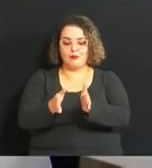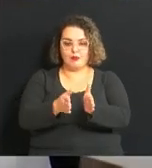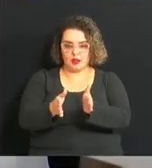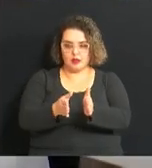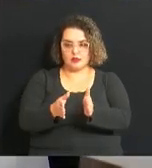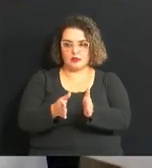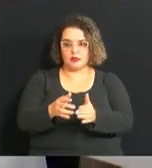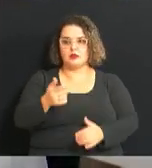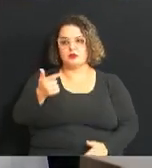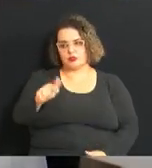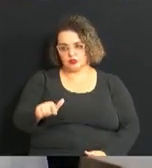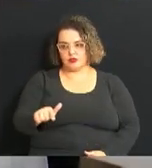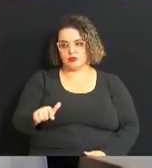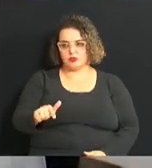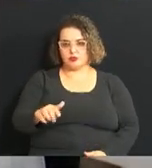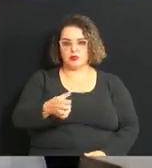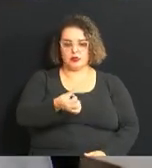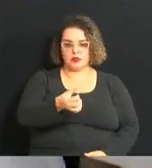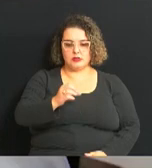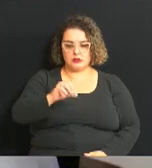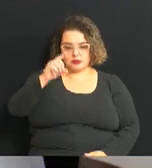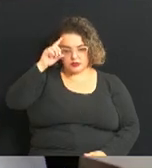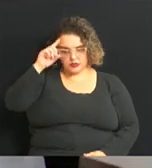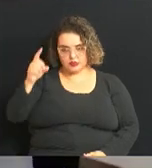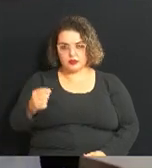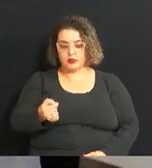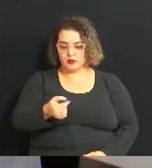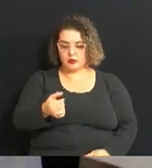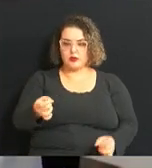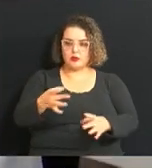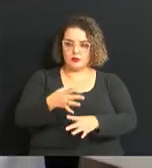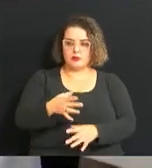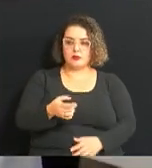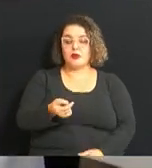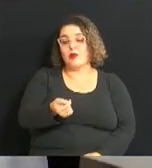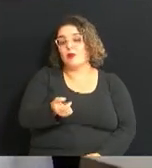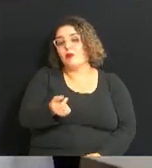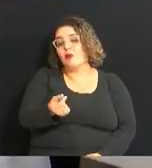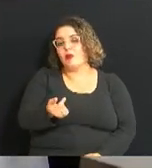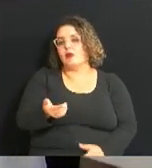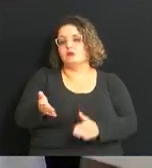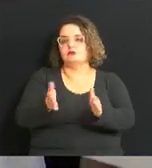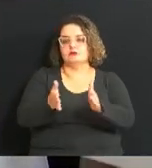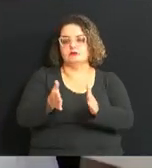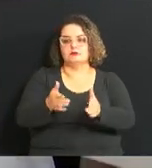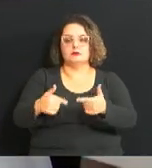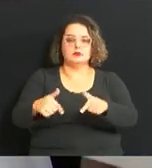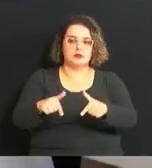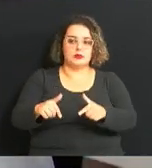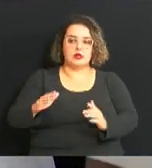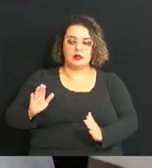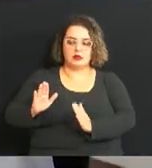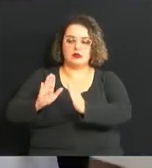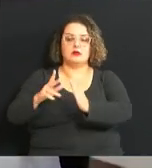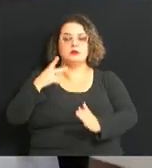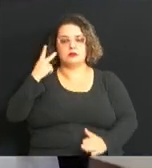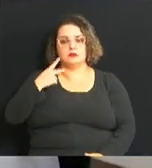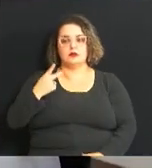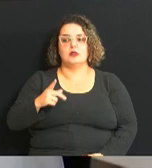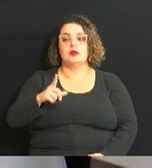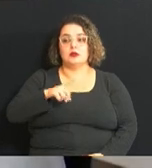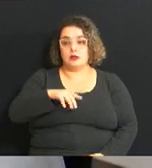novamente para 60 dias que se vencendo. E a gente acha que é muito pouco tempo para a gente trabalhar. É a frente parlamentar, além da gente ter mais